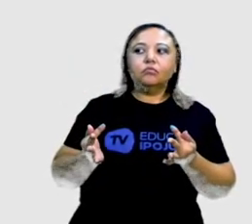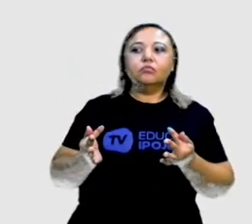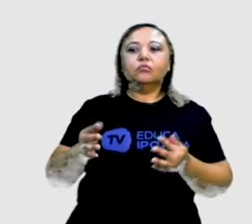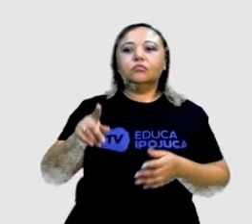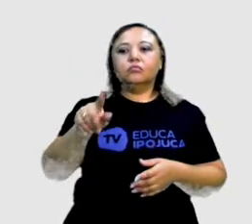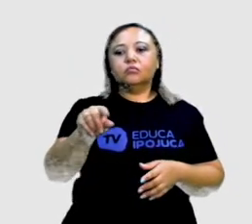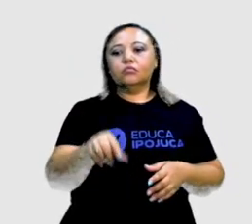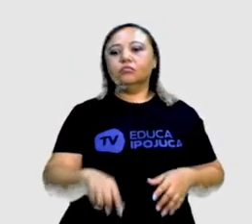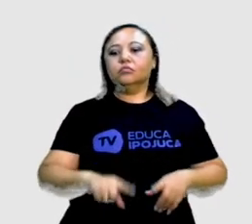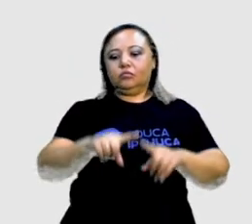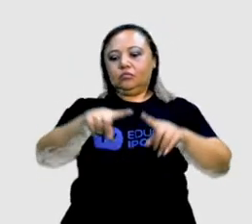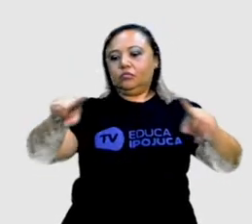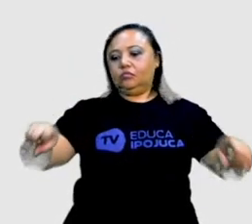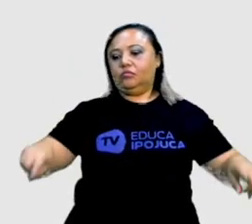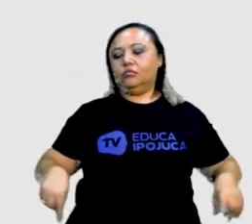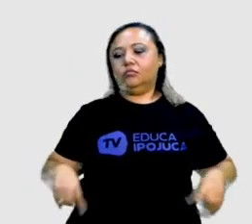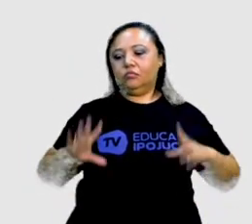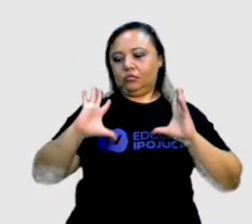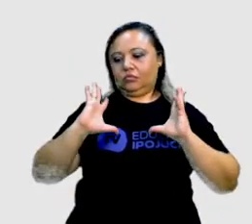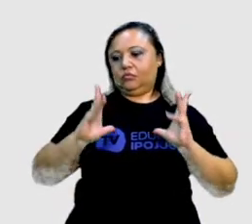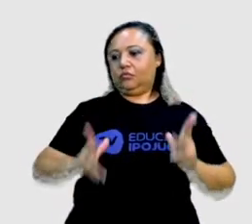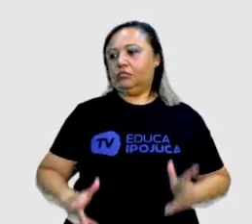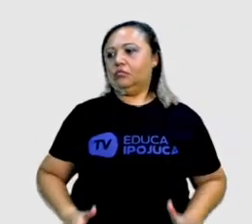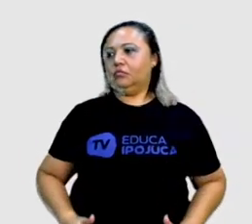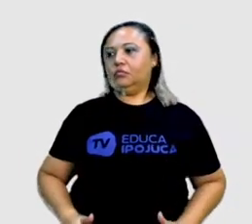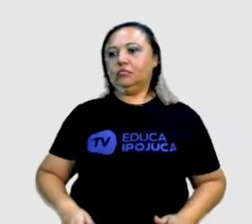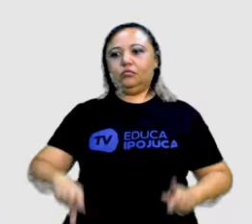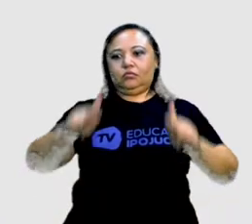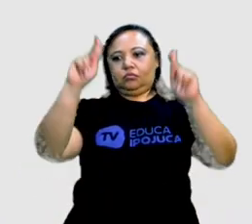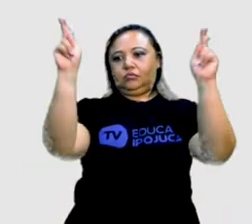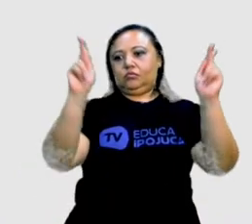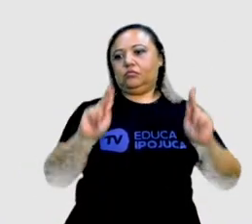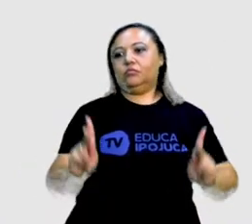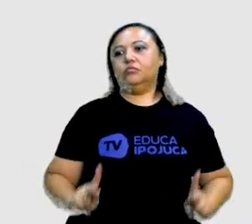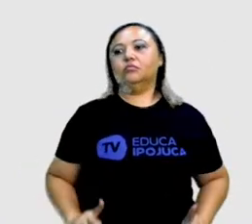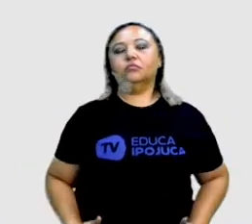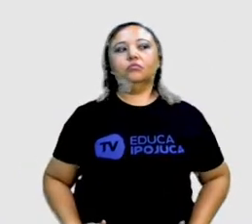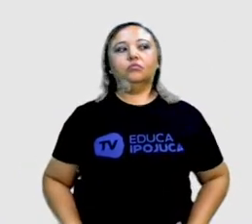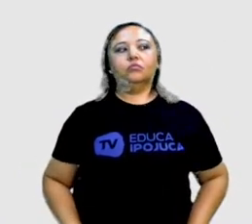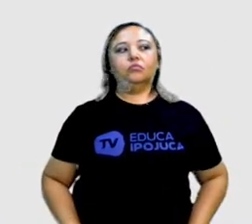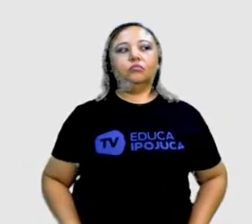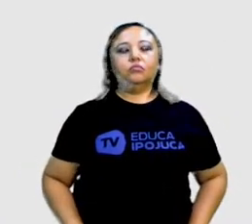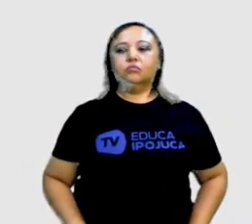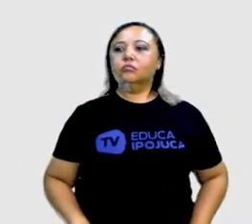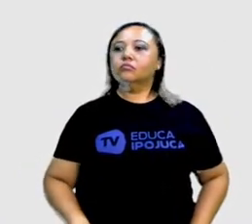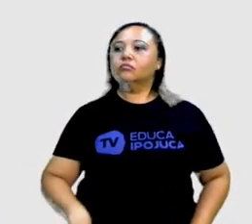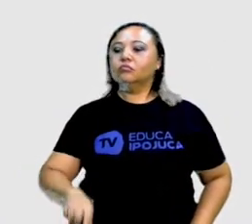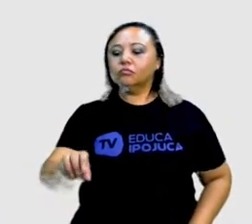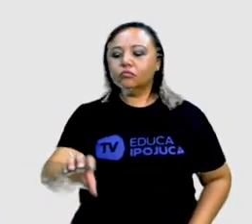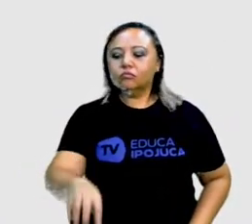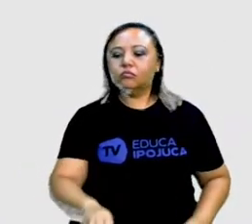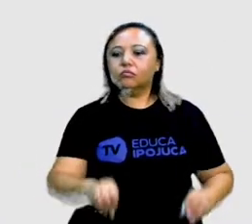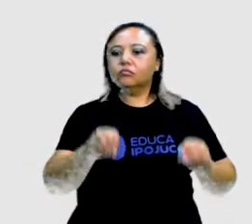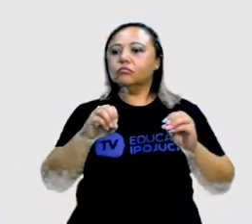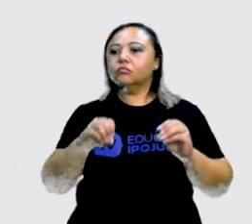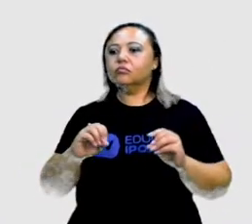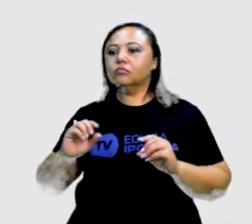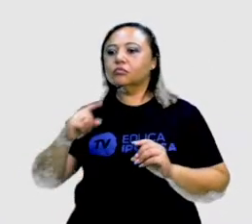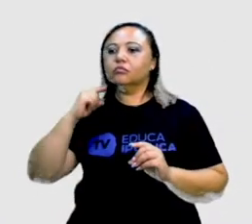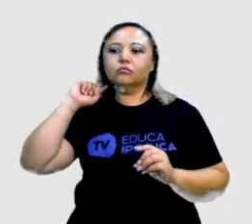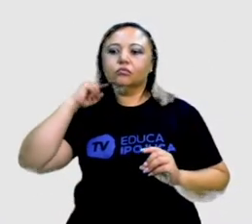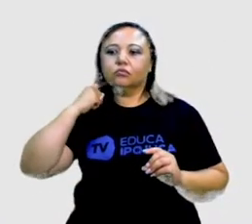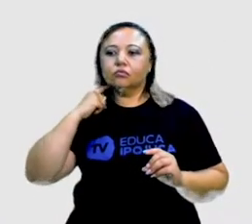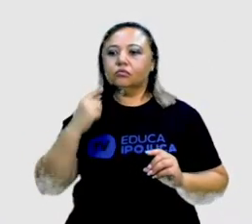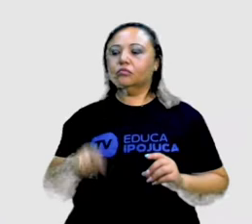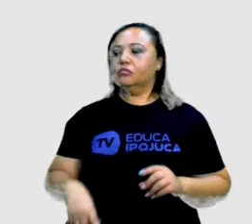a sala limpa e ter paz. Custa tão pouco pegar um lixo no chão? Custa bem menos energia